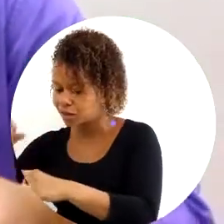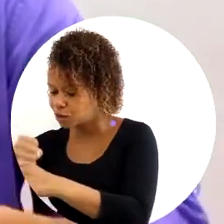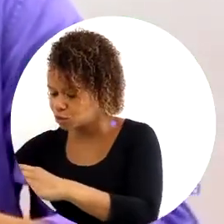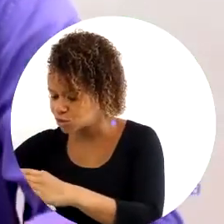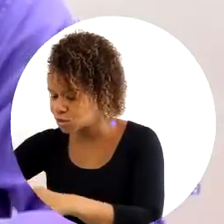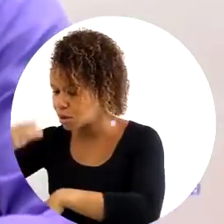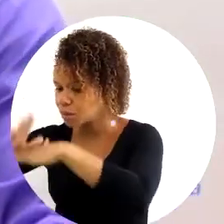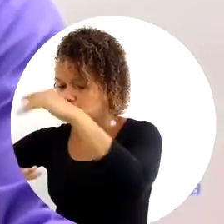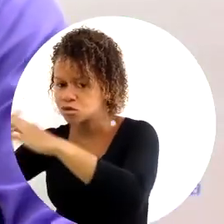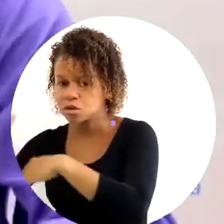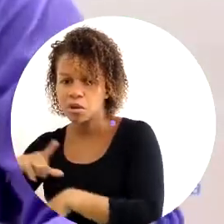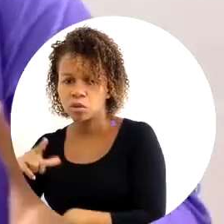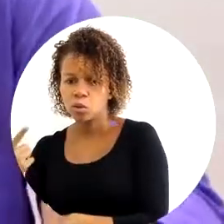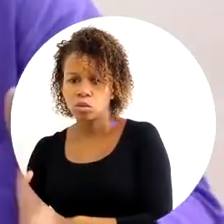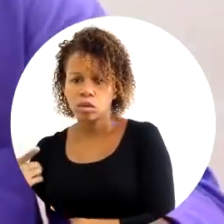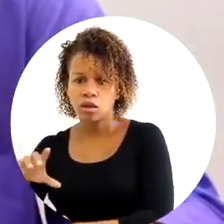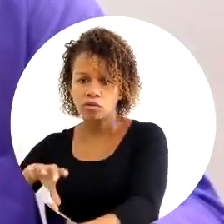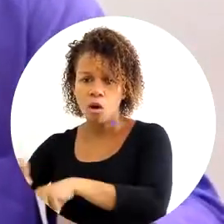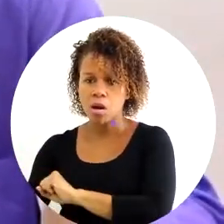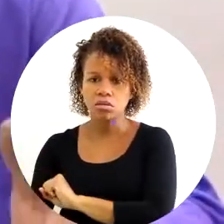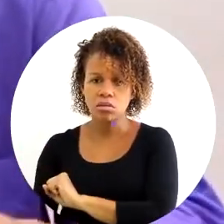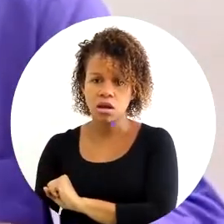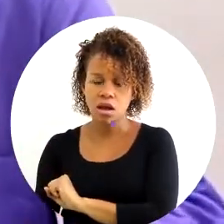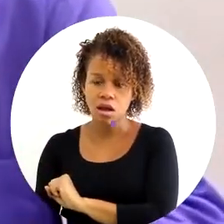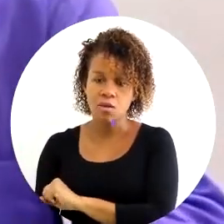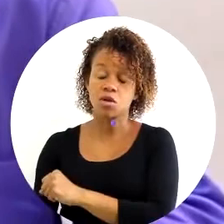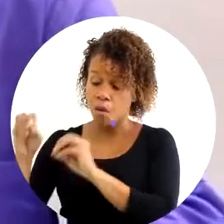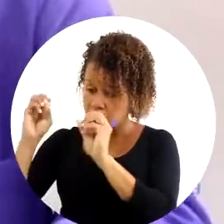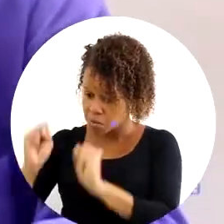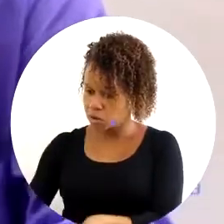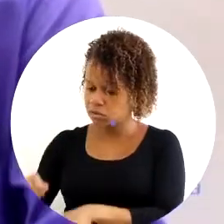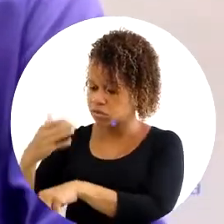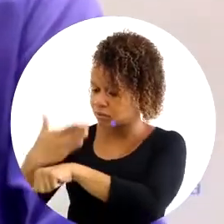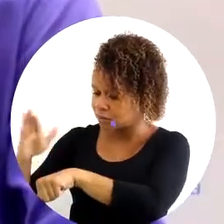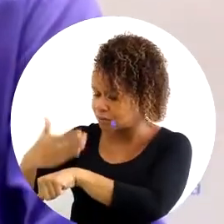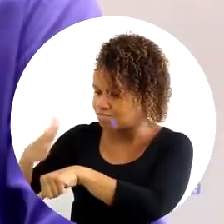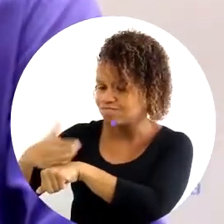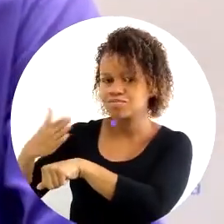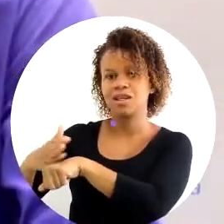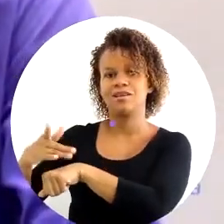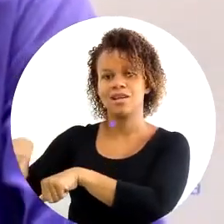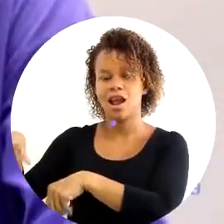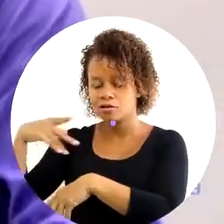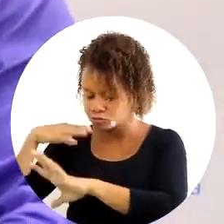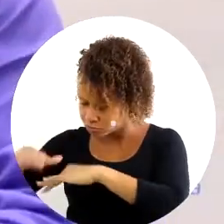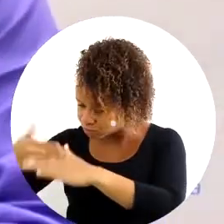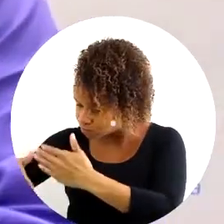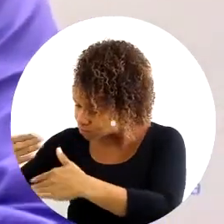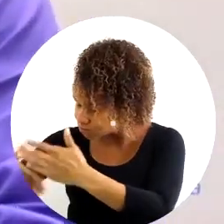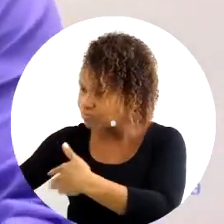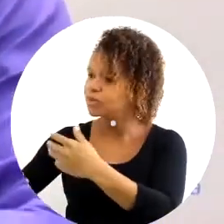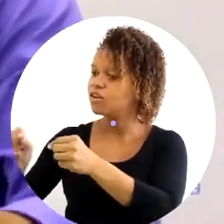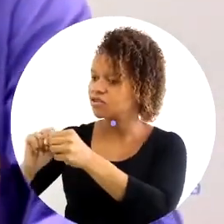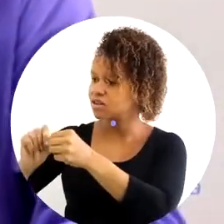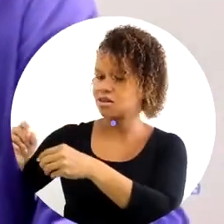cozinha, em cozinhas profissionais, mas não tem nenhuma formação. Então, eu posso fazer um treinamento específico com esse indivíduo e ele se habilitar a operar